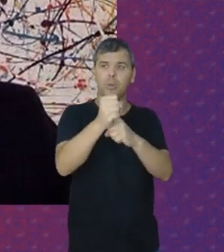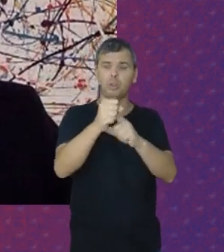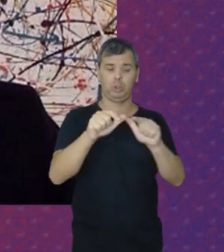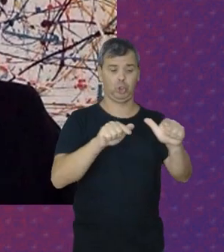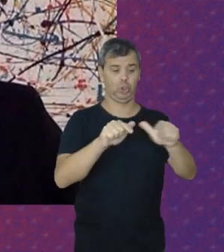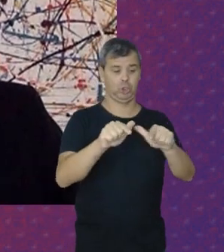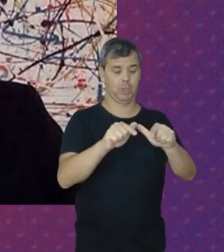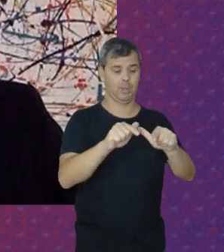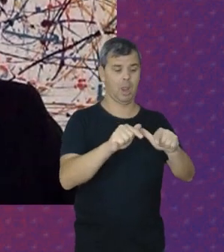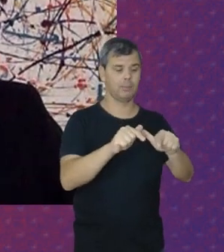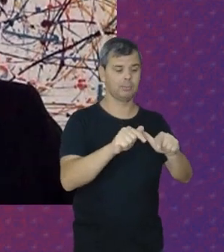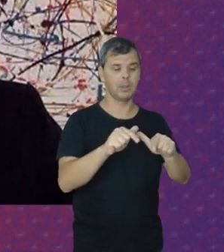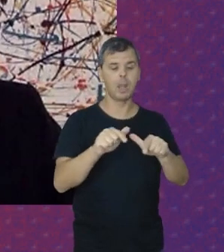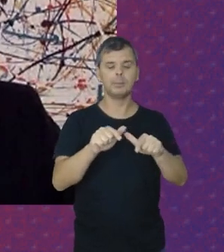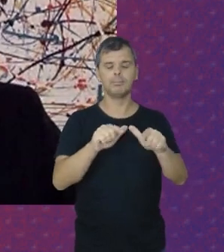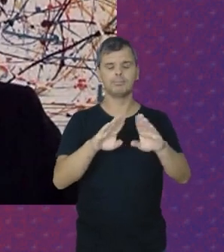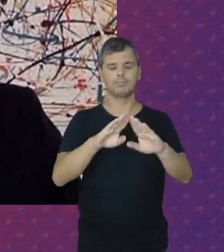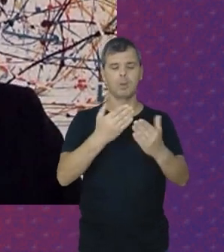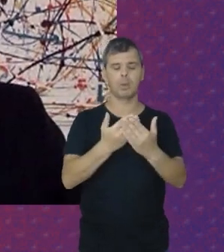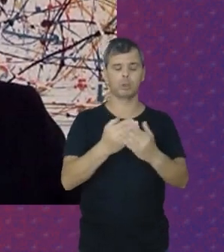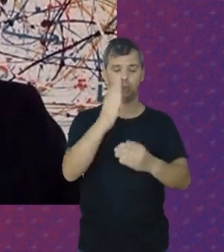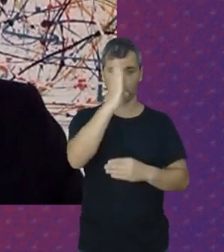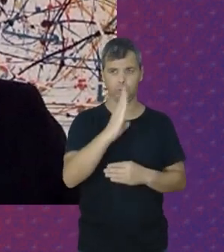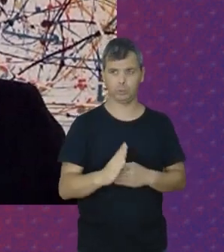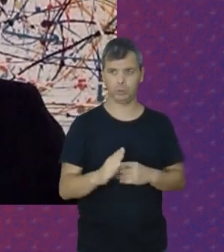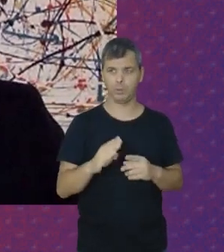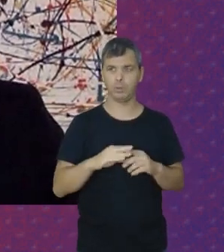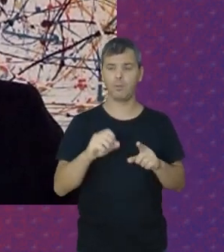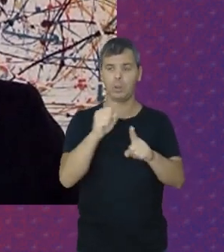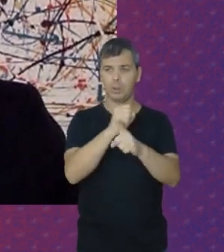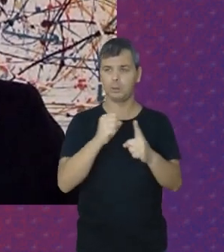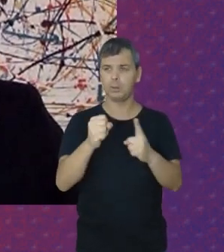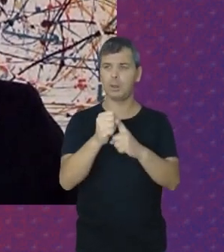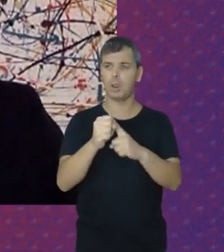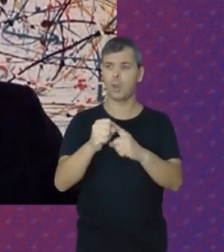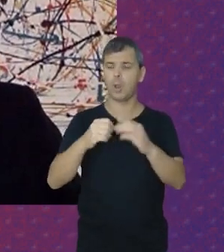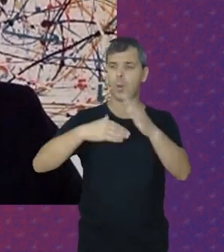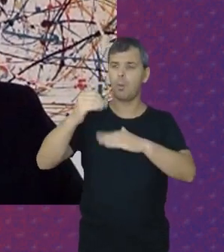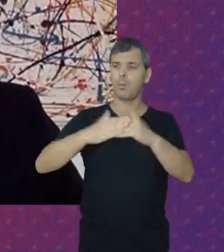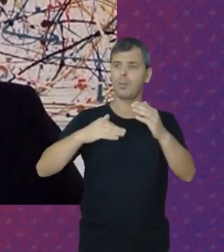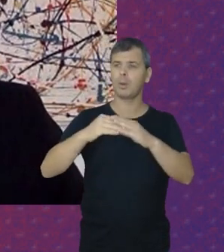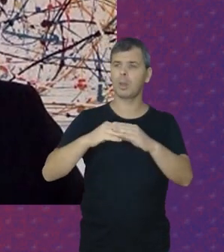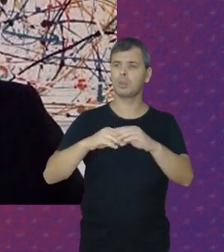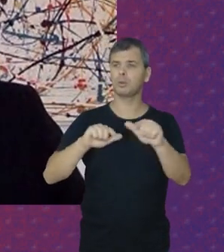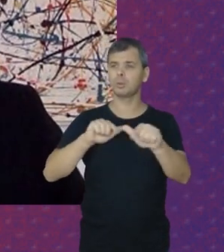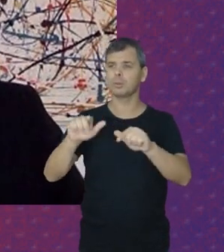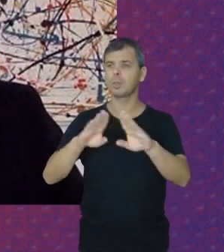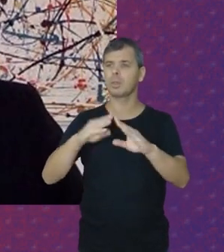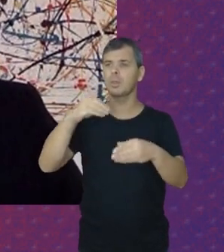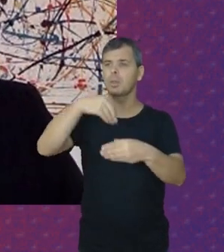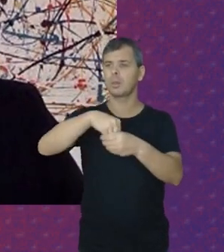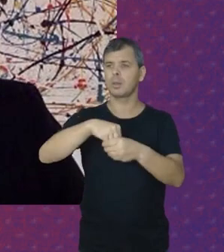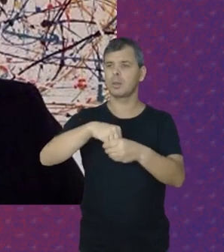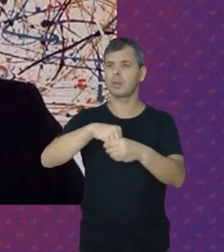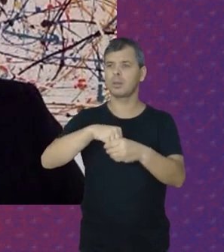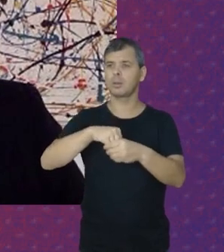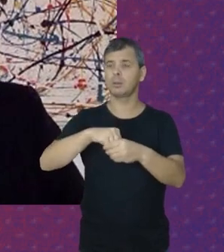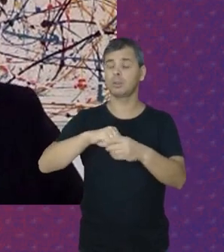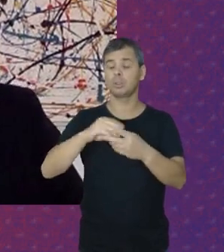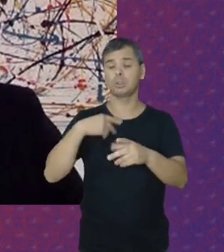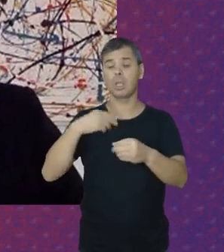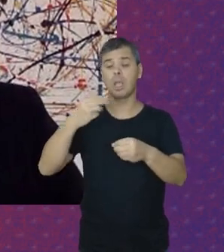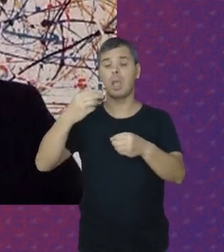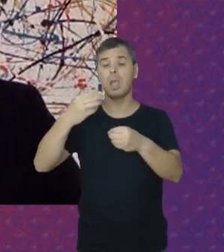trabalhadoras domésticas Do Brasil Que foi A Associação Profissional Dos Empregados Domésticos De Santos